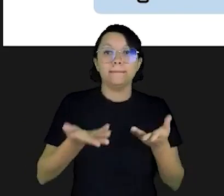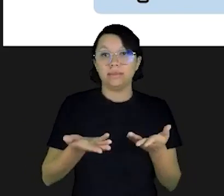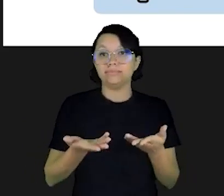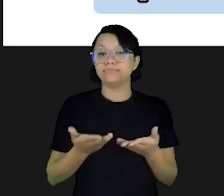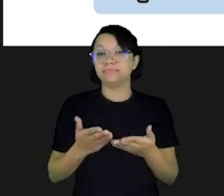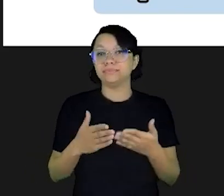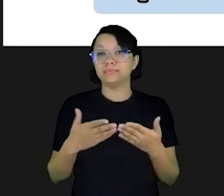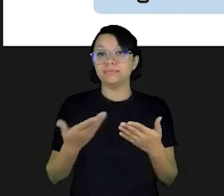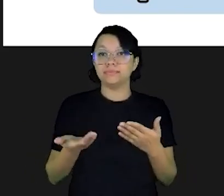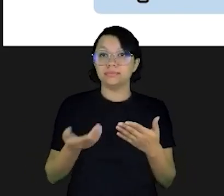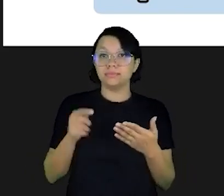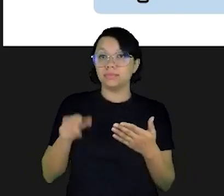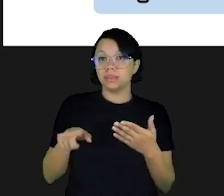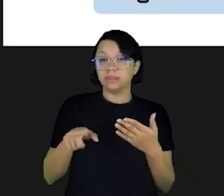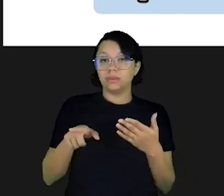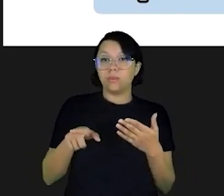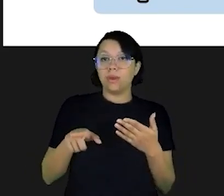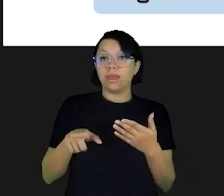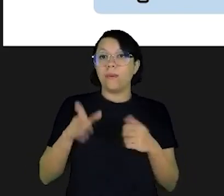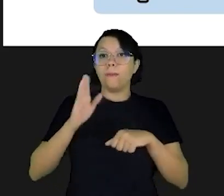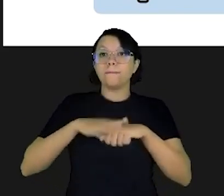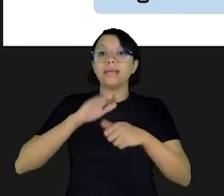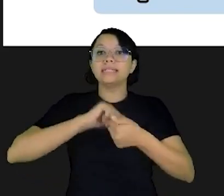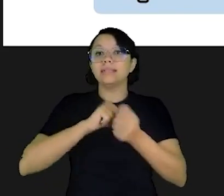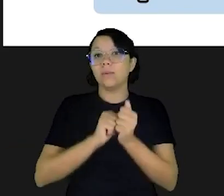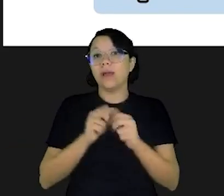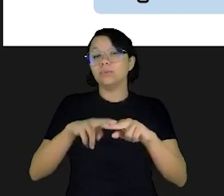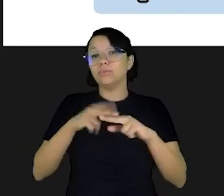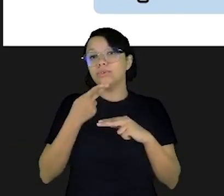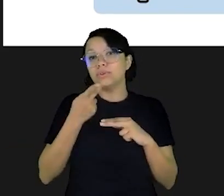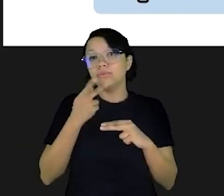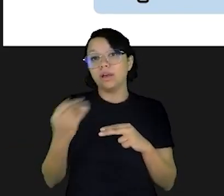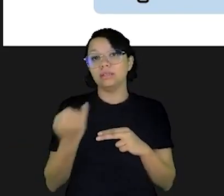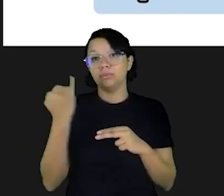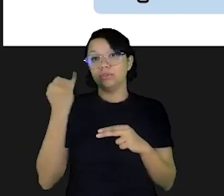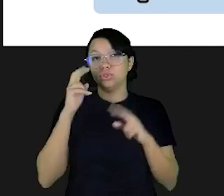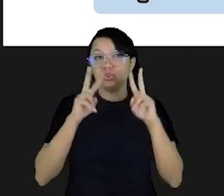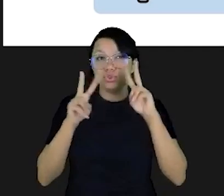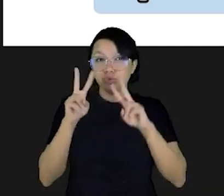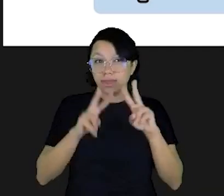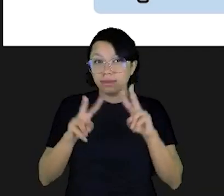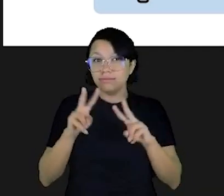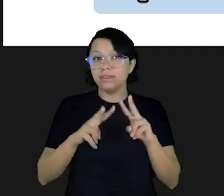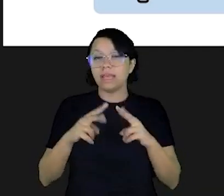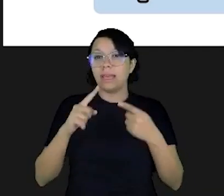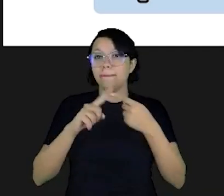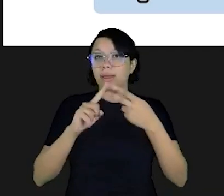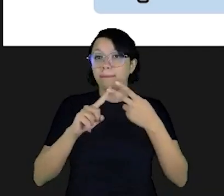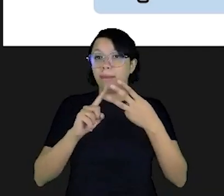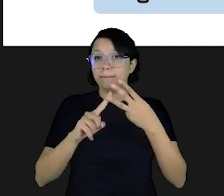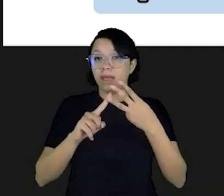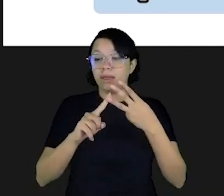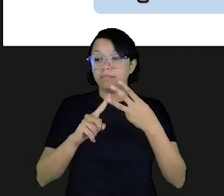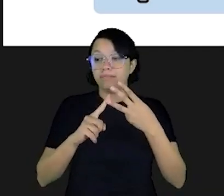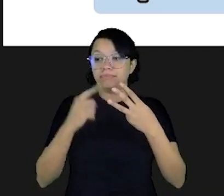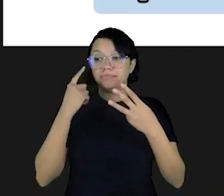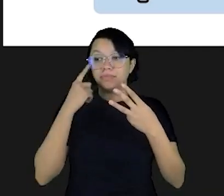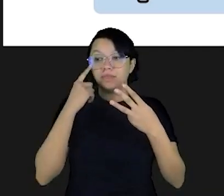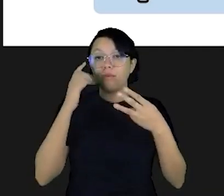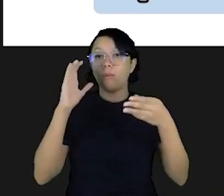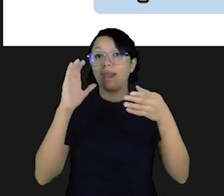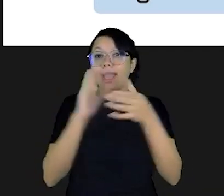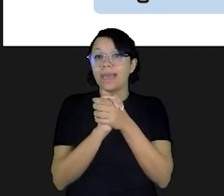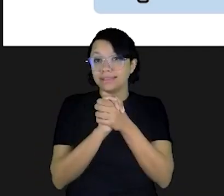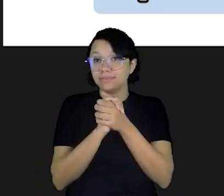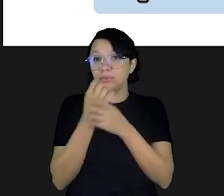Então, ele não é o mais adequado. Então, por isso que eu digo que é importante a gente verificar esses três elementos e promover o